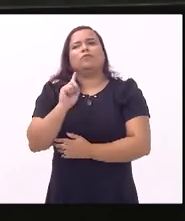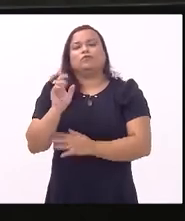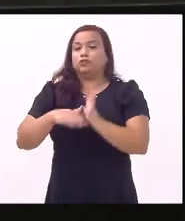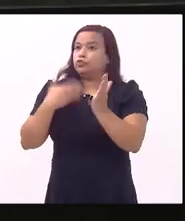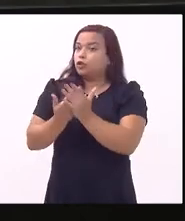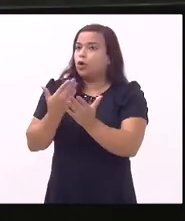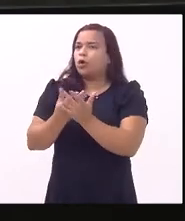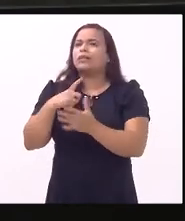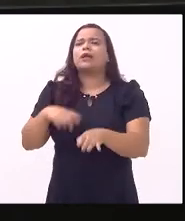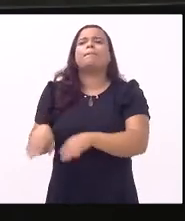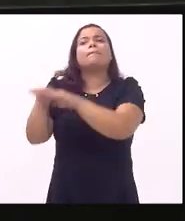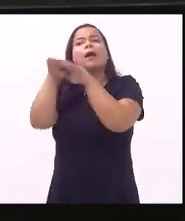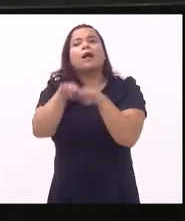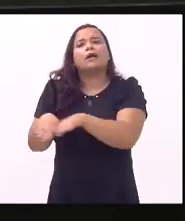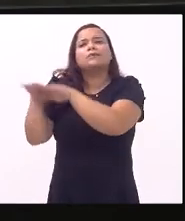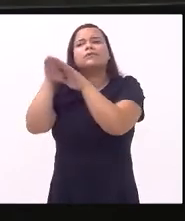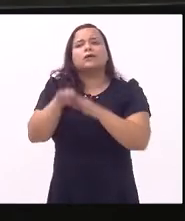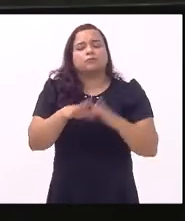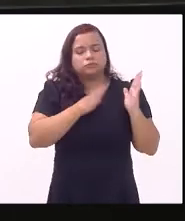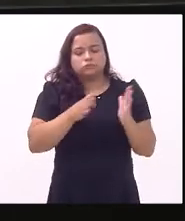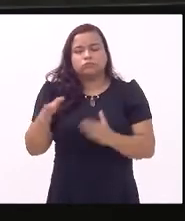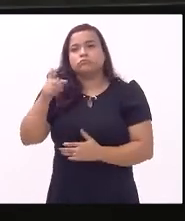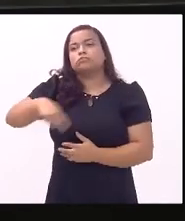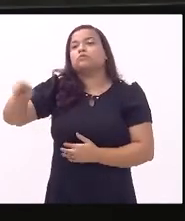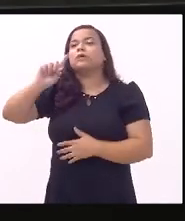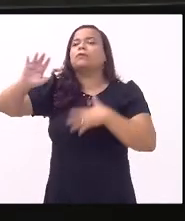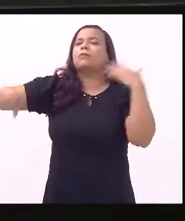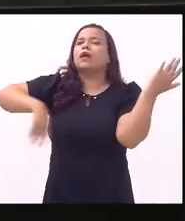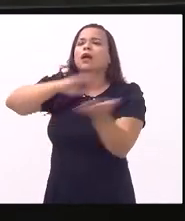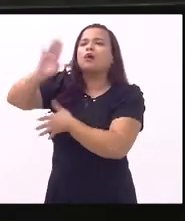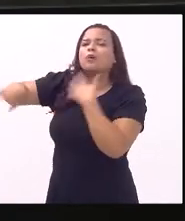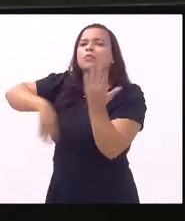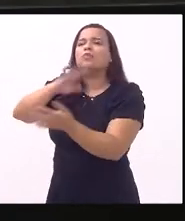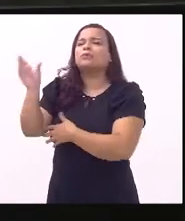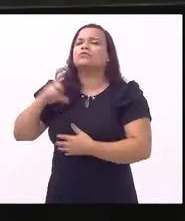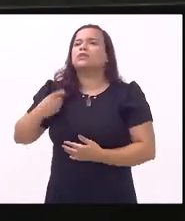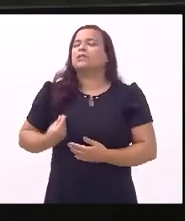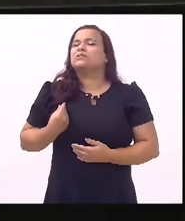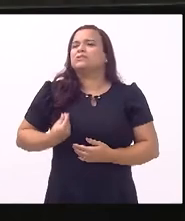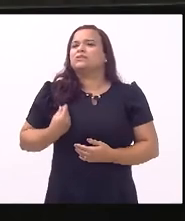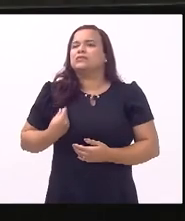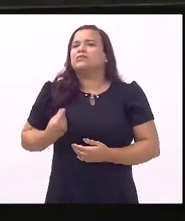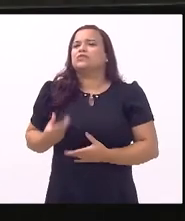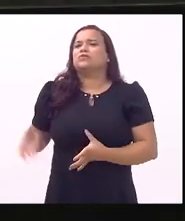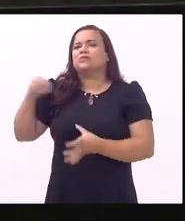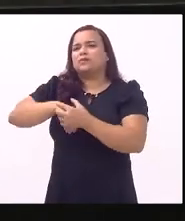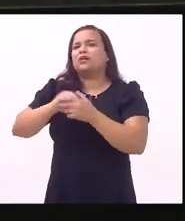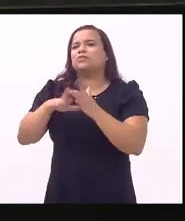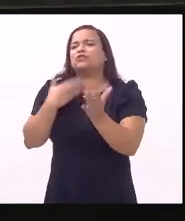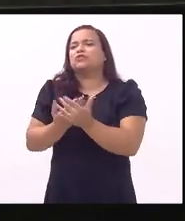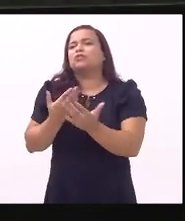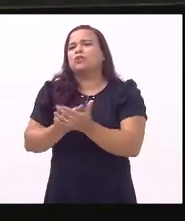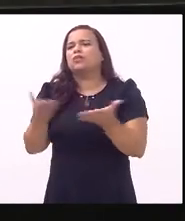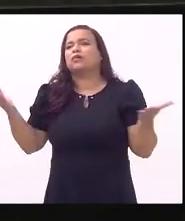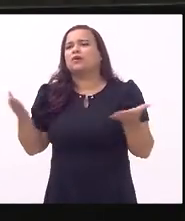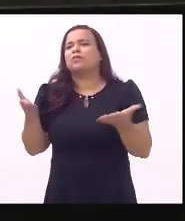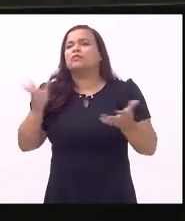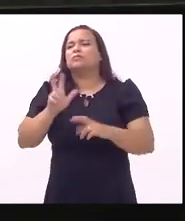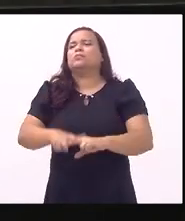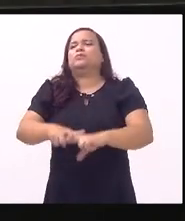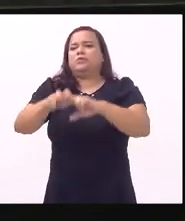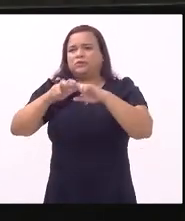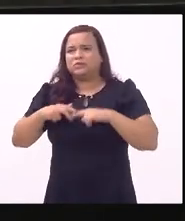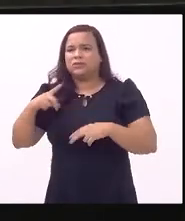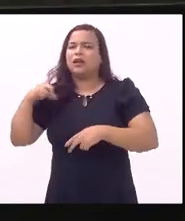padrões com essa bagunça essa zona que existe nas nossas escolas hoje devido àquela